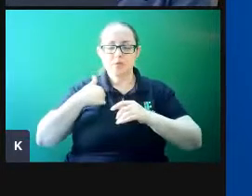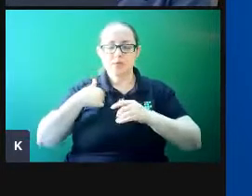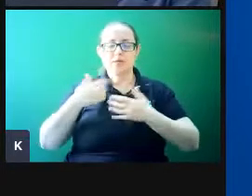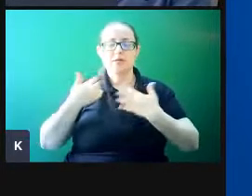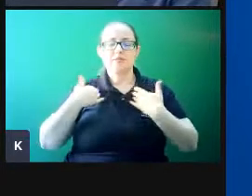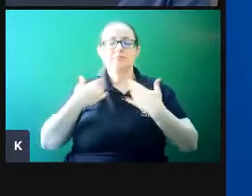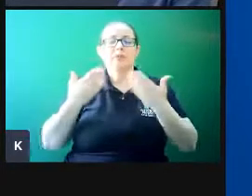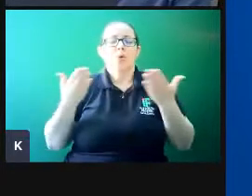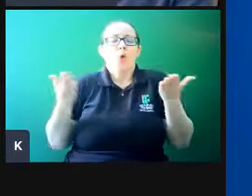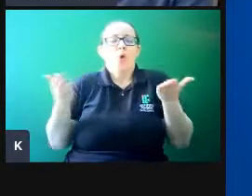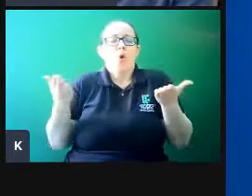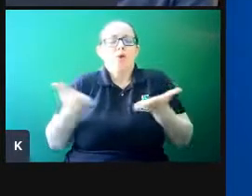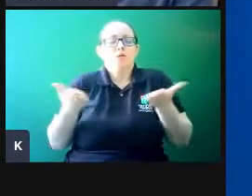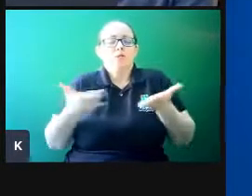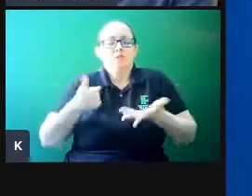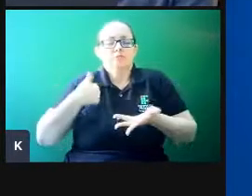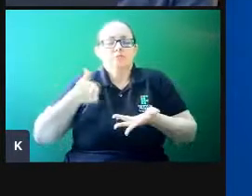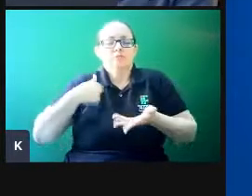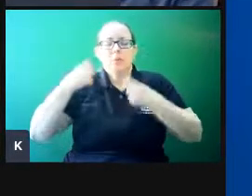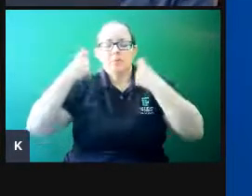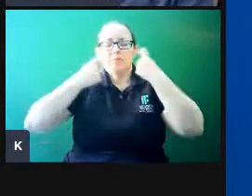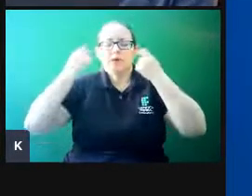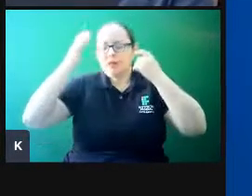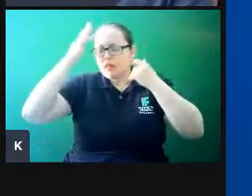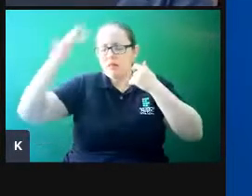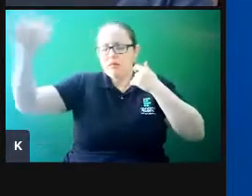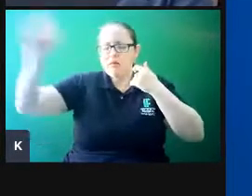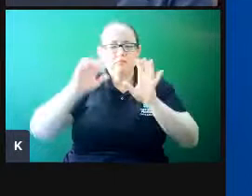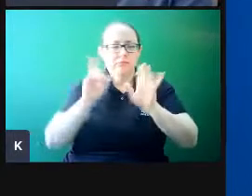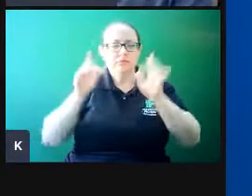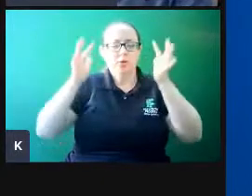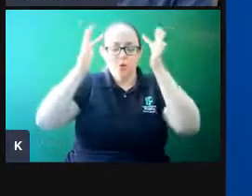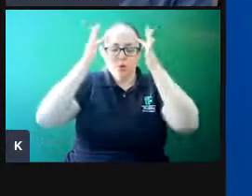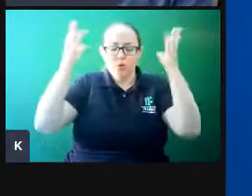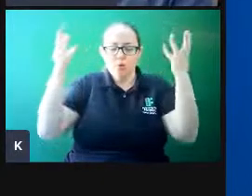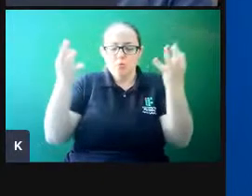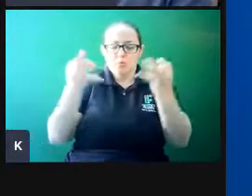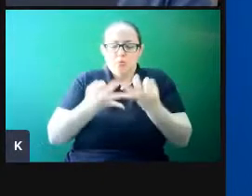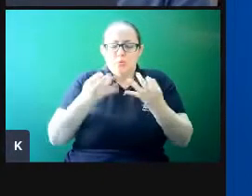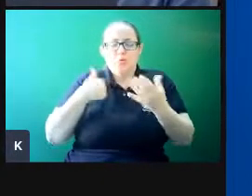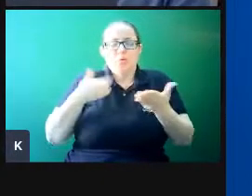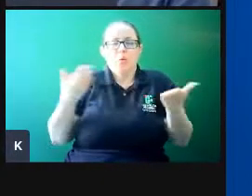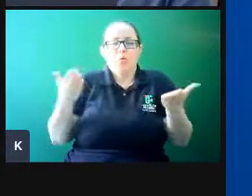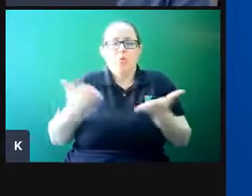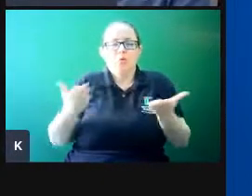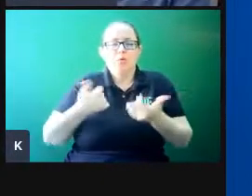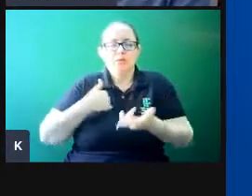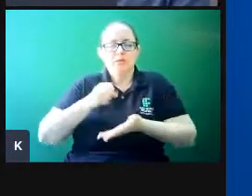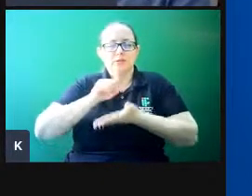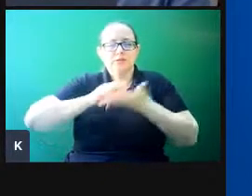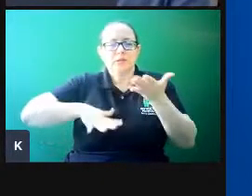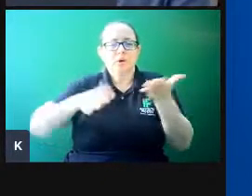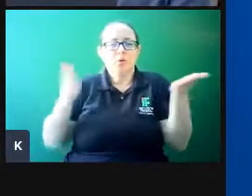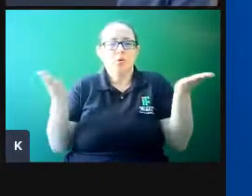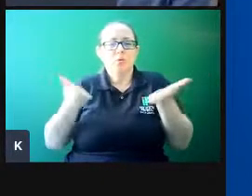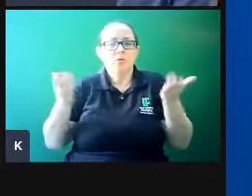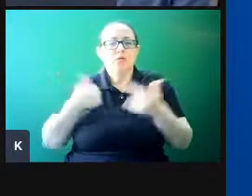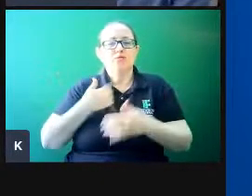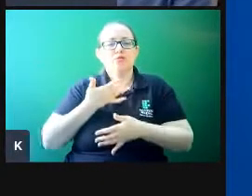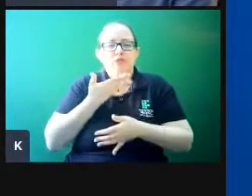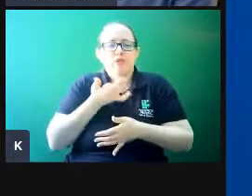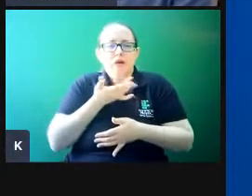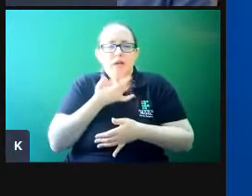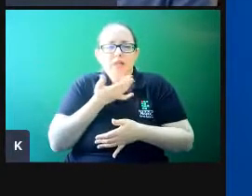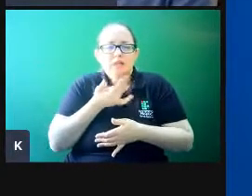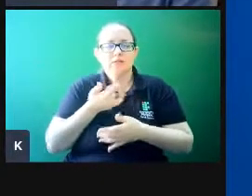presença, a nossa mente não fica divagando, eu consigo me concentrar com aquele trabalho, com aquela atividade que eu estou desenvolvendo com mais facilidade, e isso